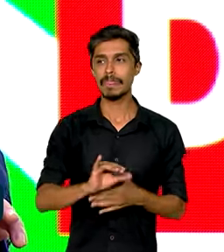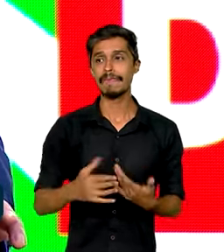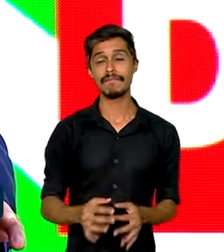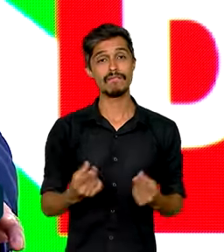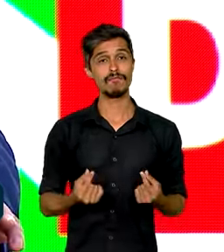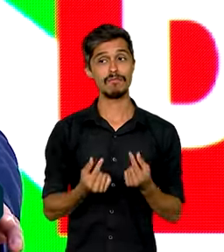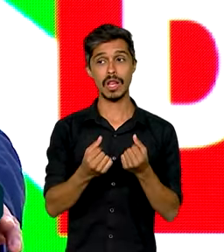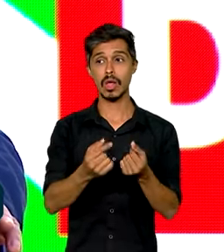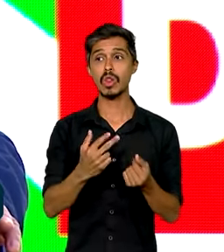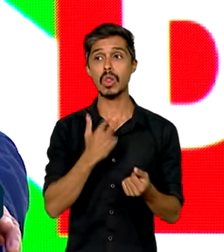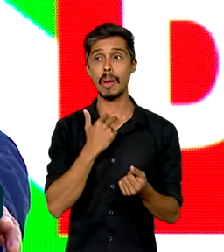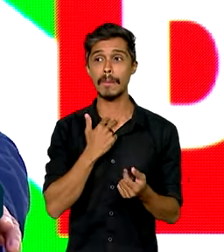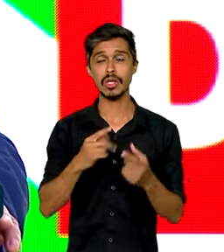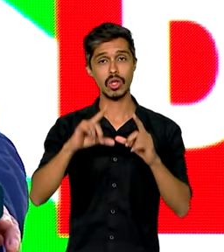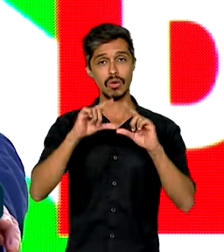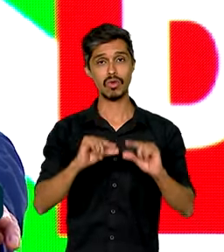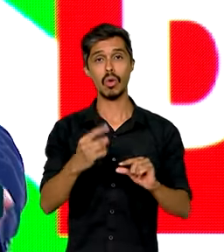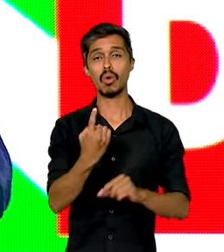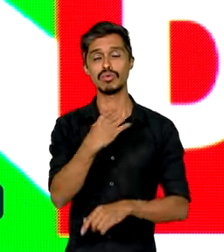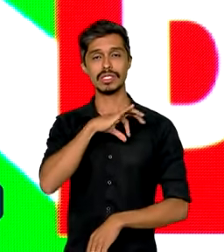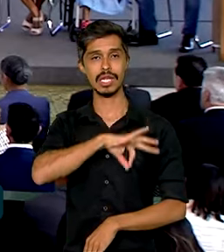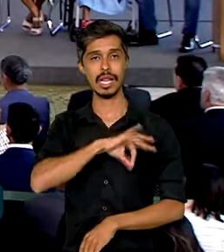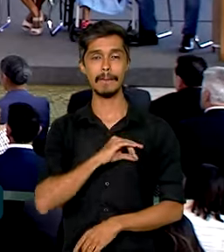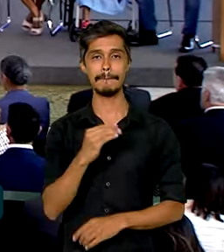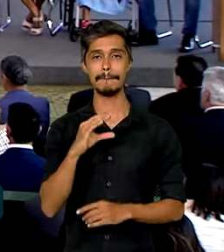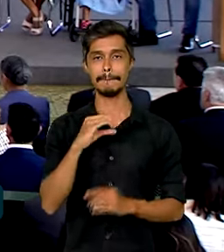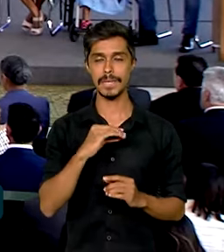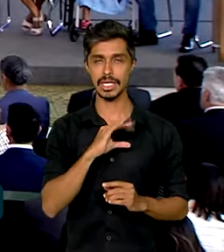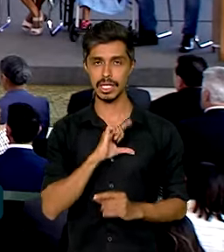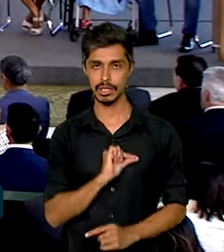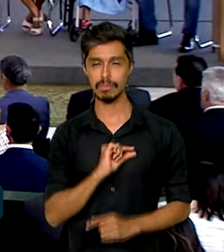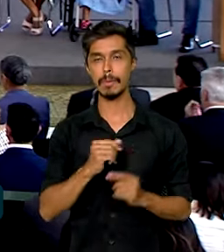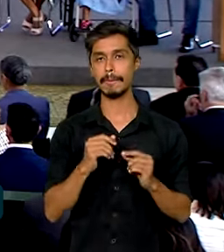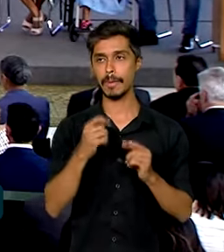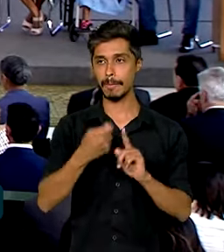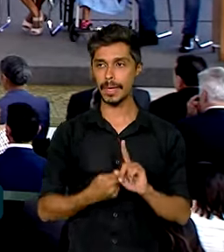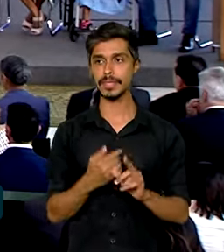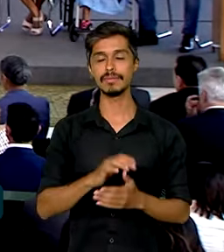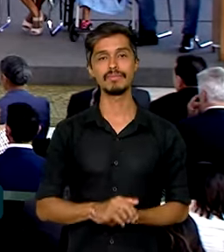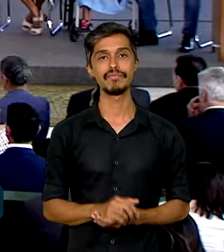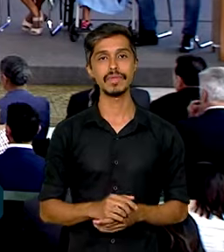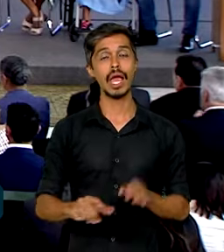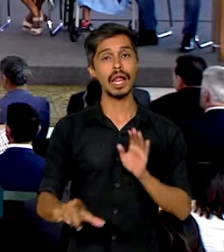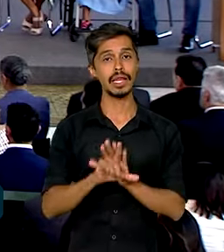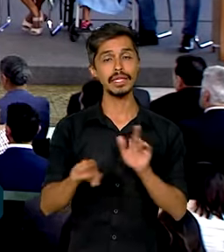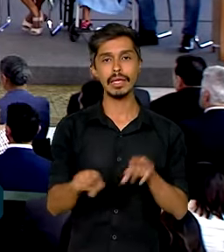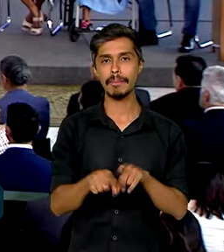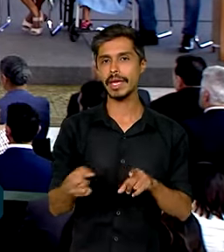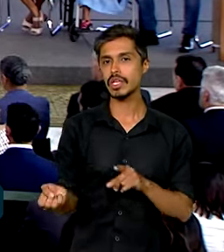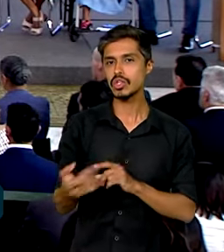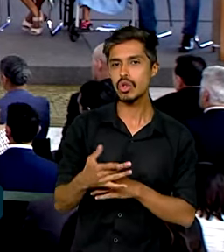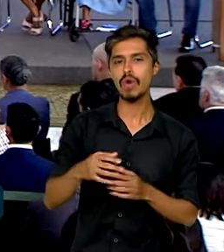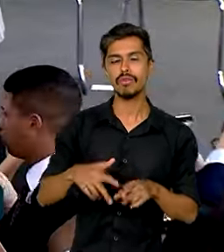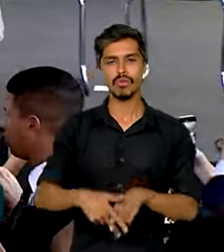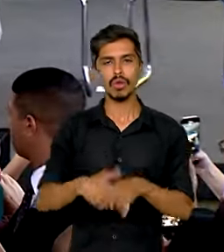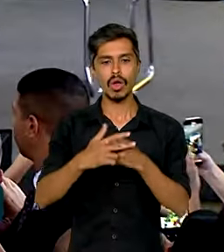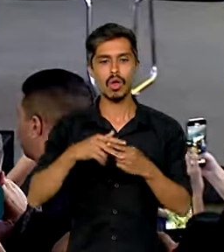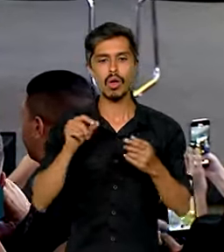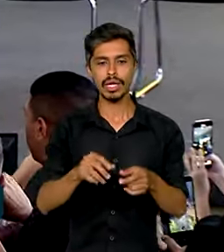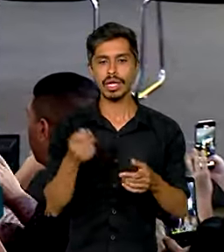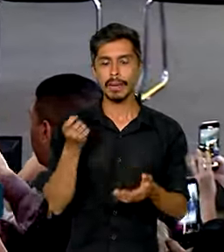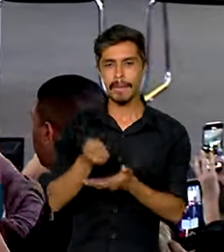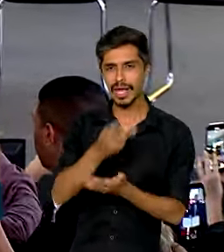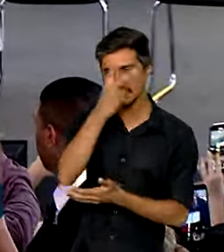poderá ser inferior a um salário mínimo por mês. A nova lei também estabelece novo parâmetro de valor para a indenização das